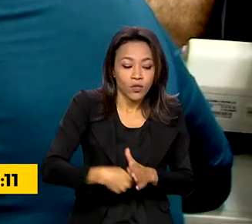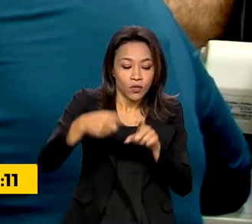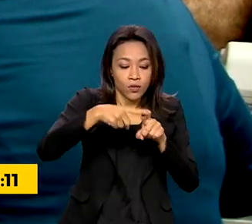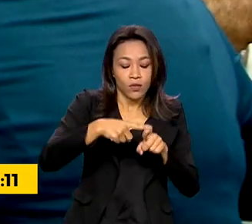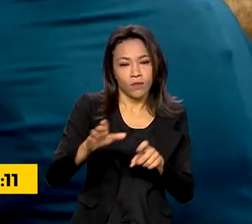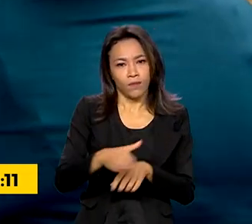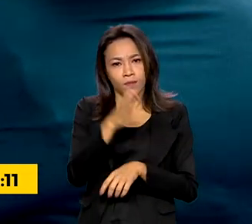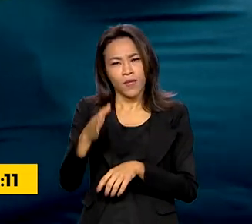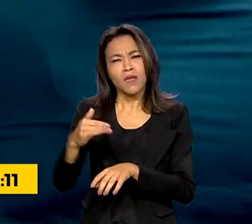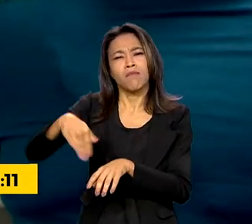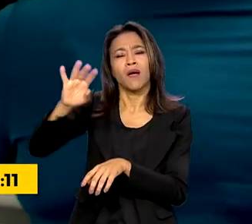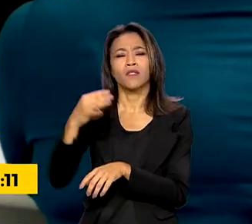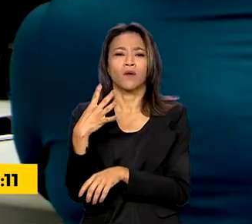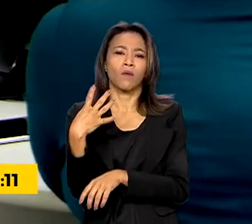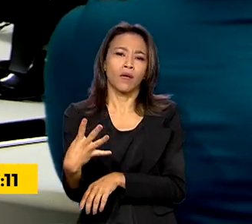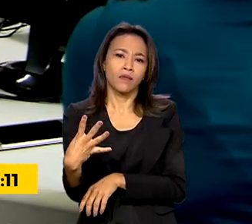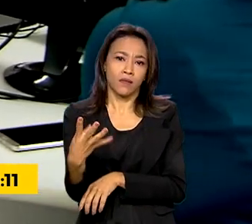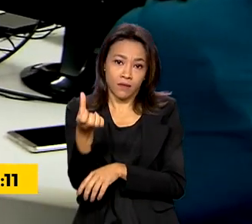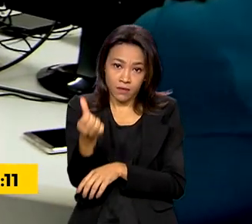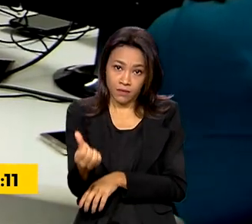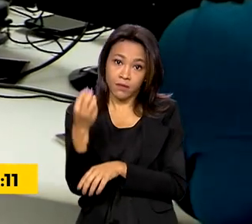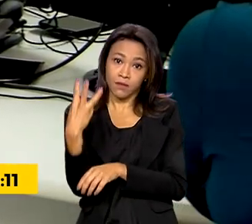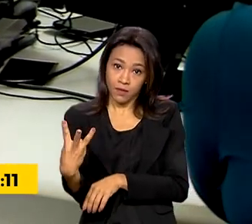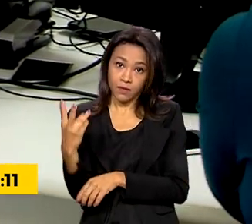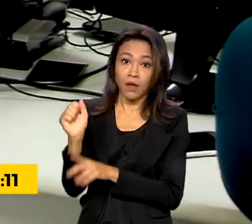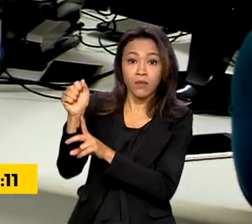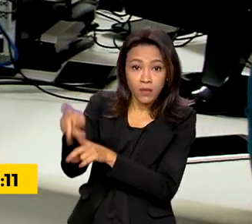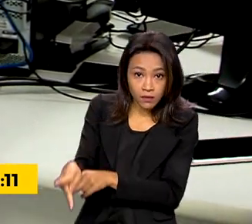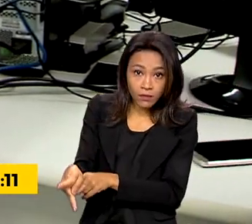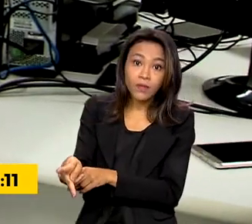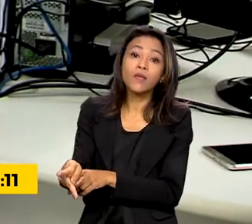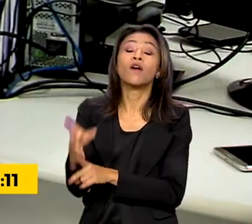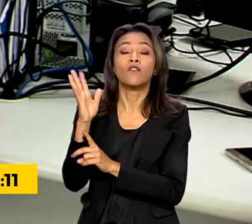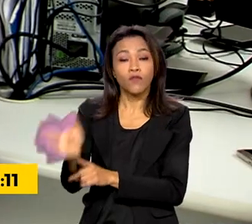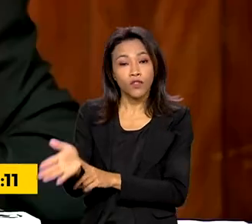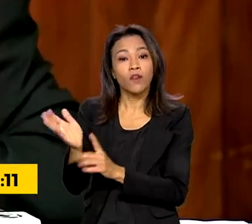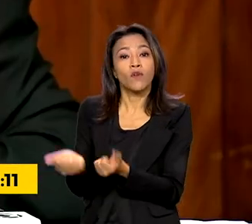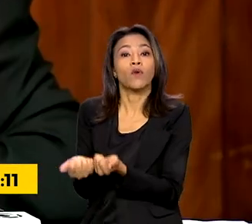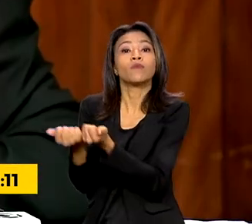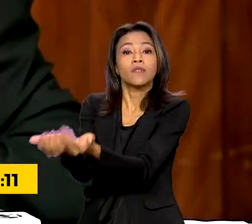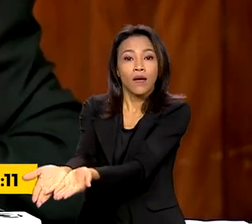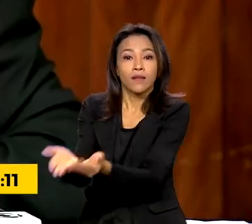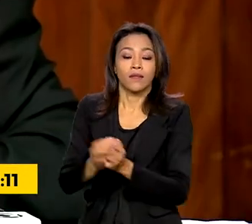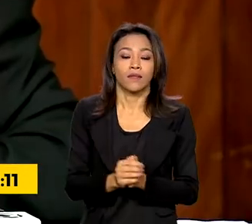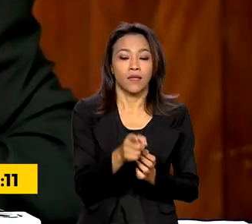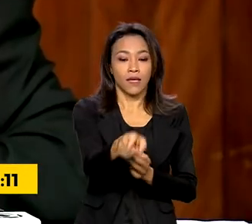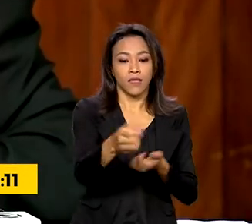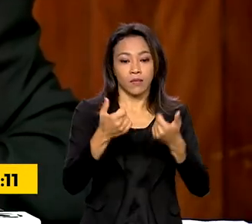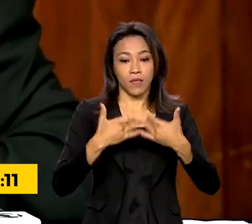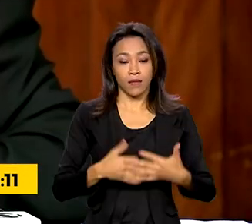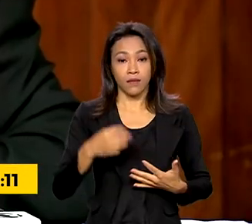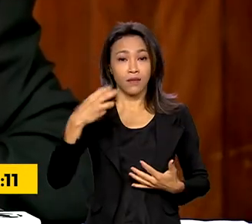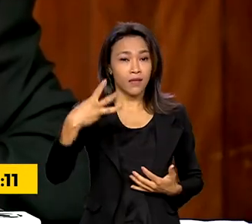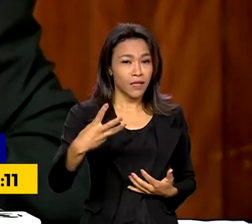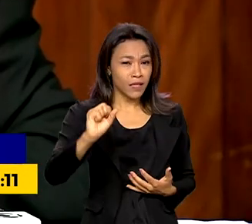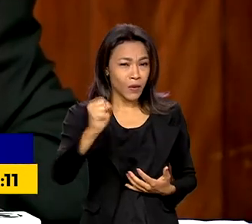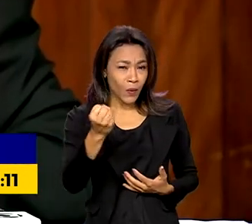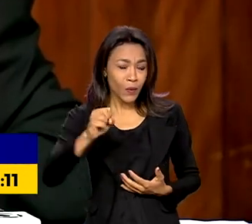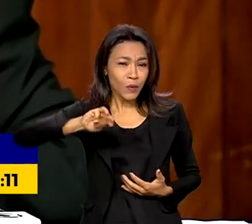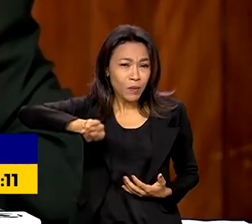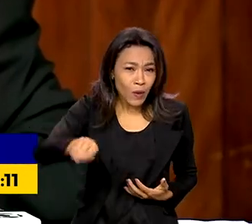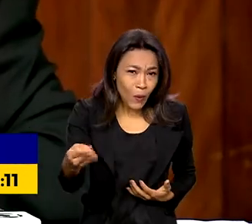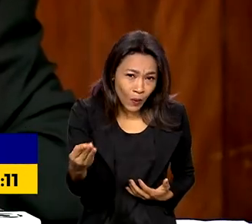463 mil benefícios foram concedidos. 38 milhões e 100 mil